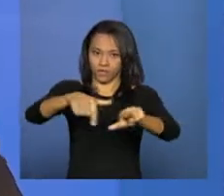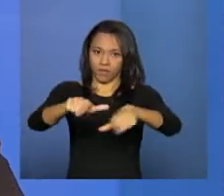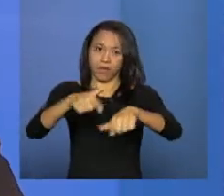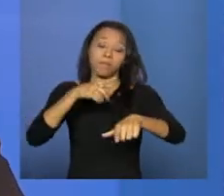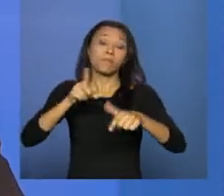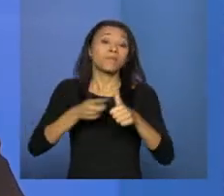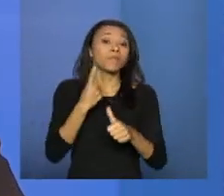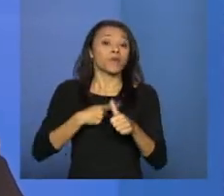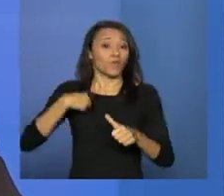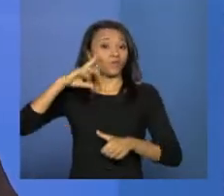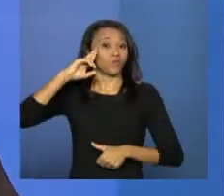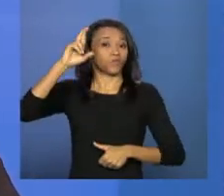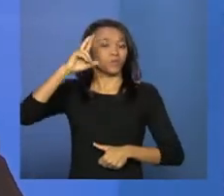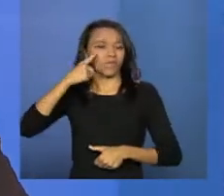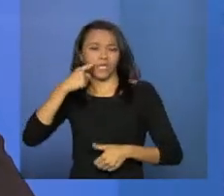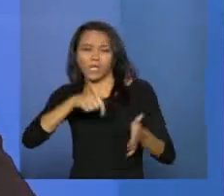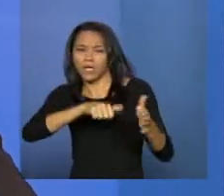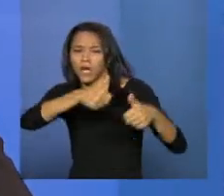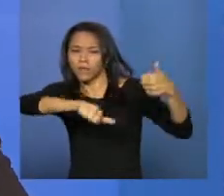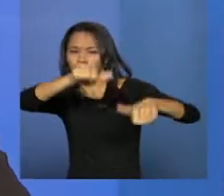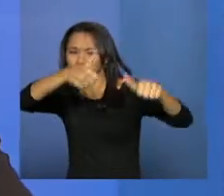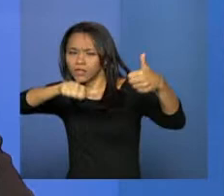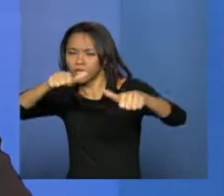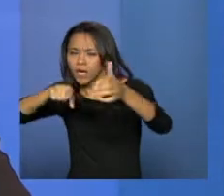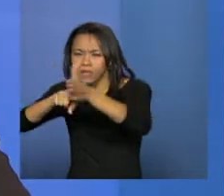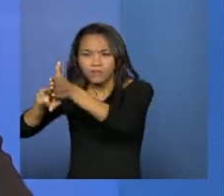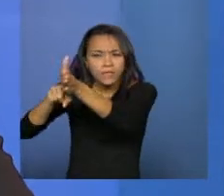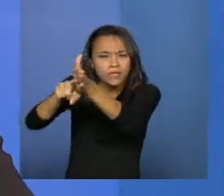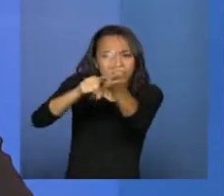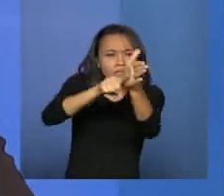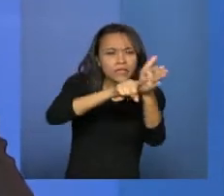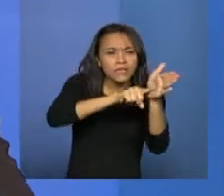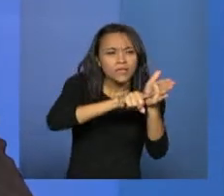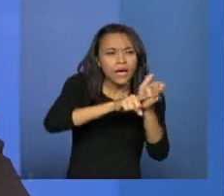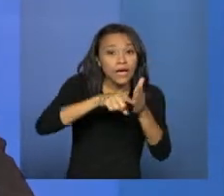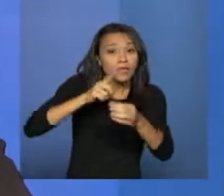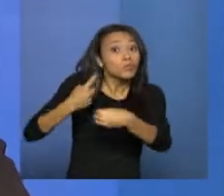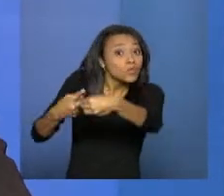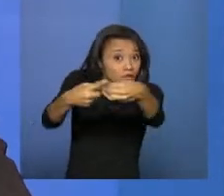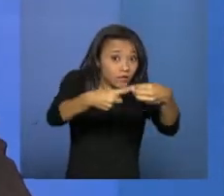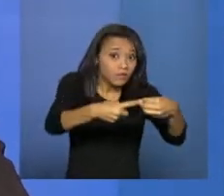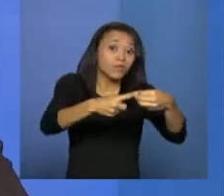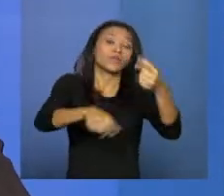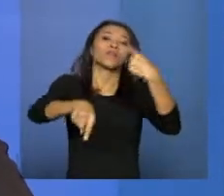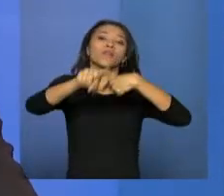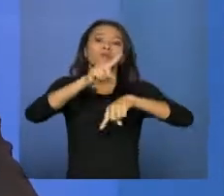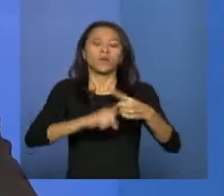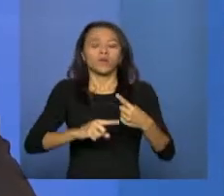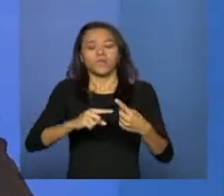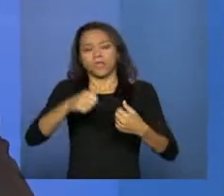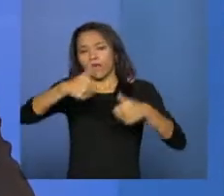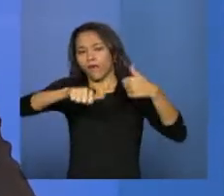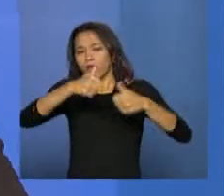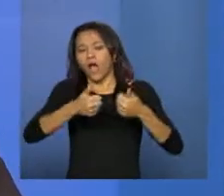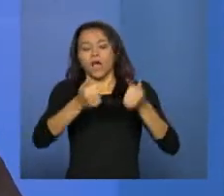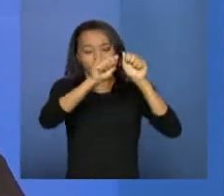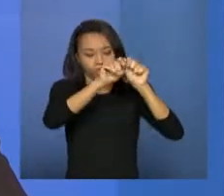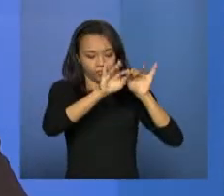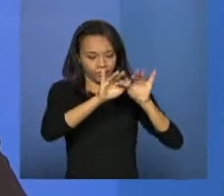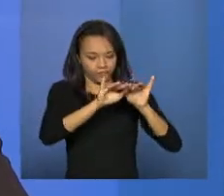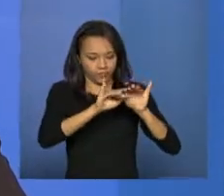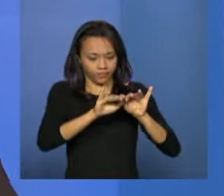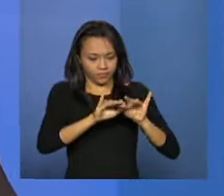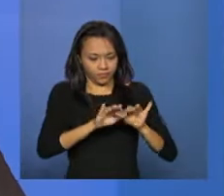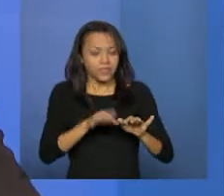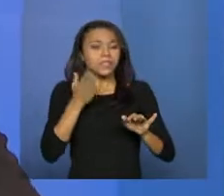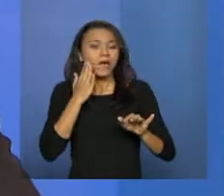diagnóstico, tem que ter um planejamento no âmbito do município, ter um diagnóstico da necessidade da estruturação do serviço,